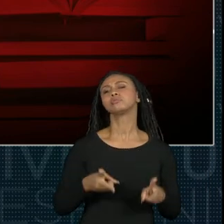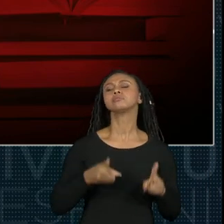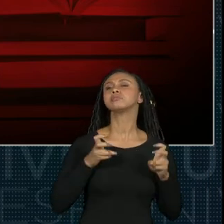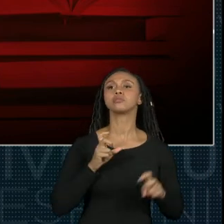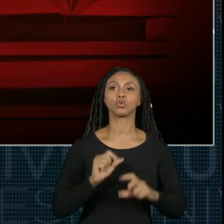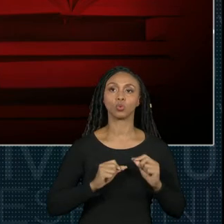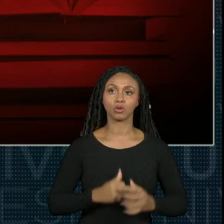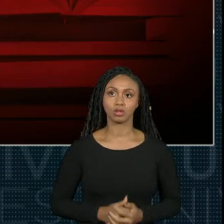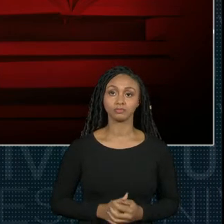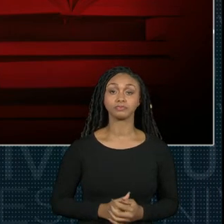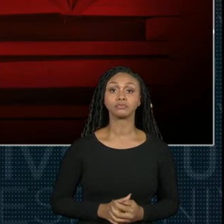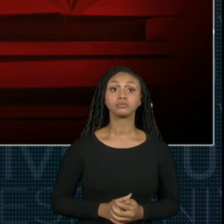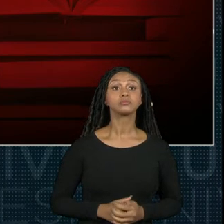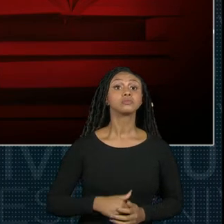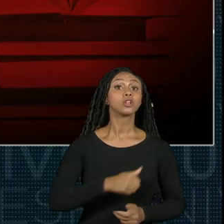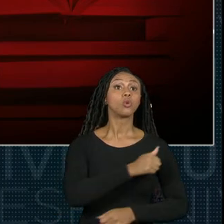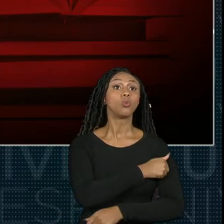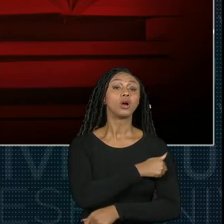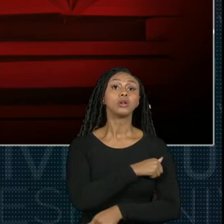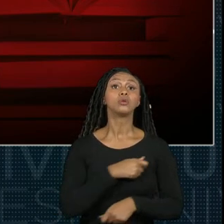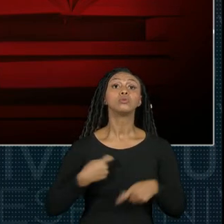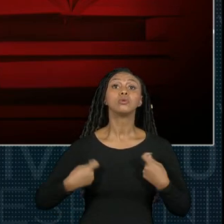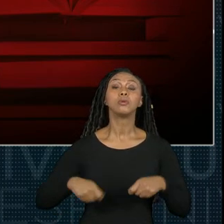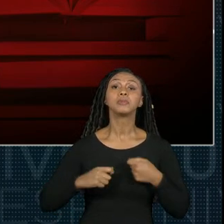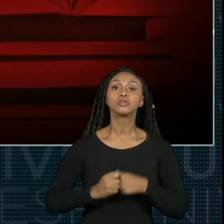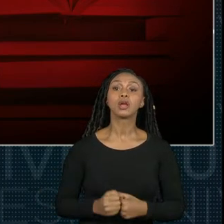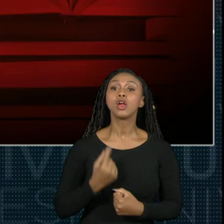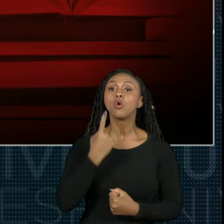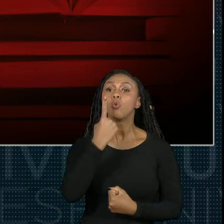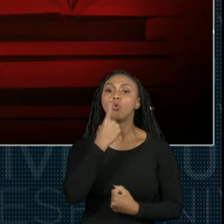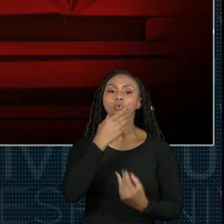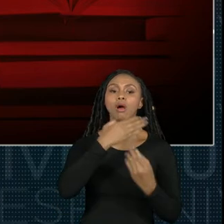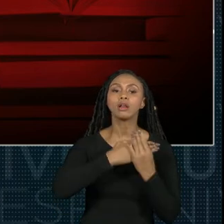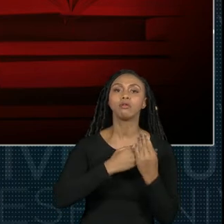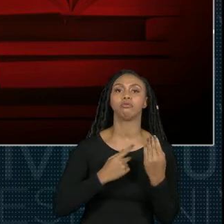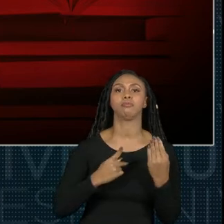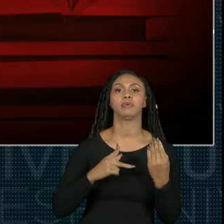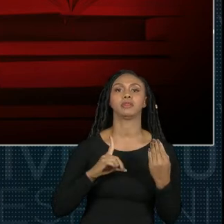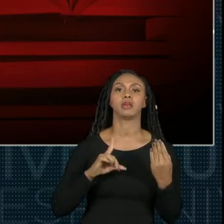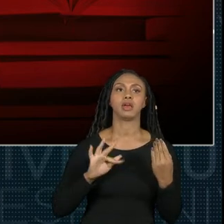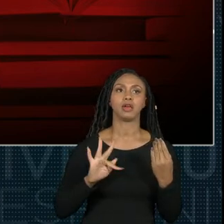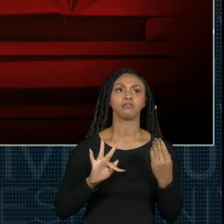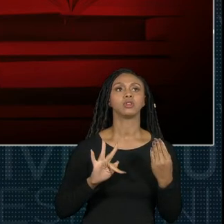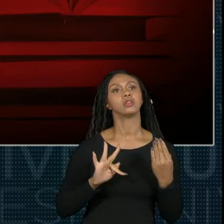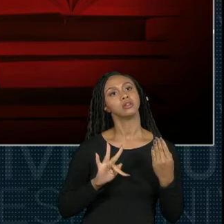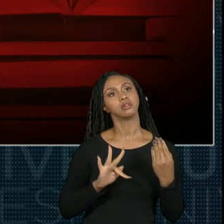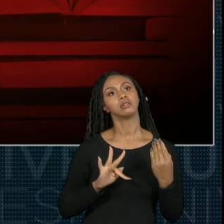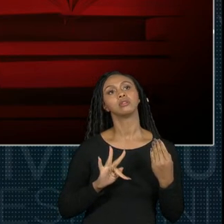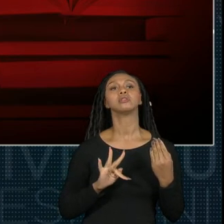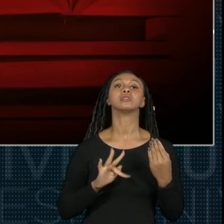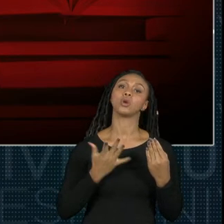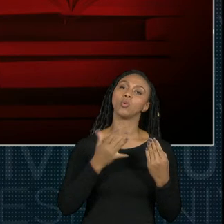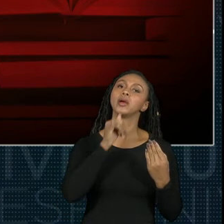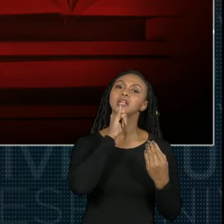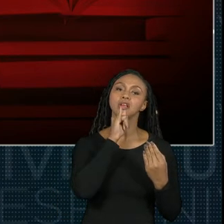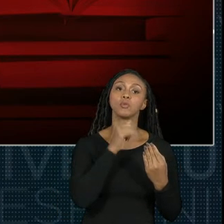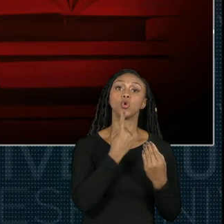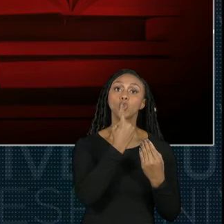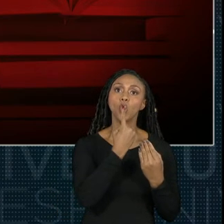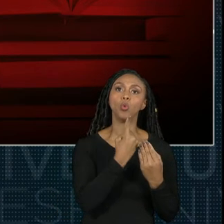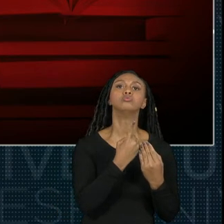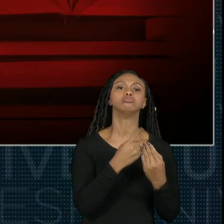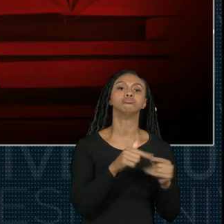é que o aluno vai postar no máximo um PDF para cada modalidade. Então, são no máximo dois PDFs, um para certificação